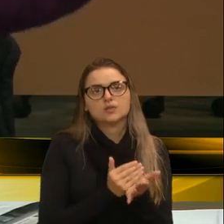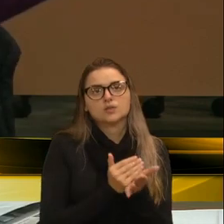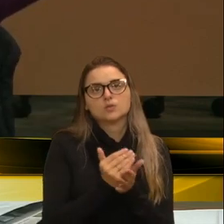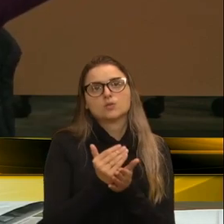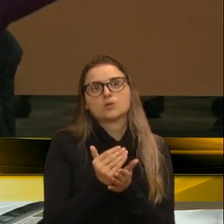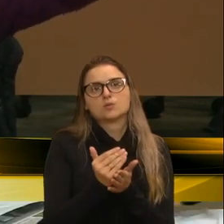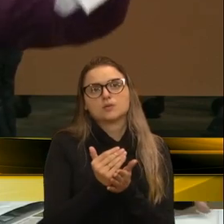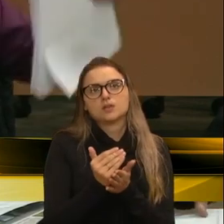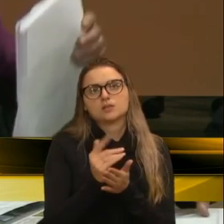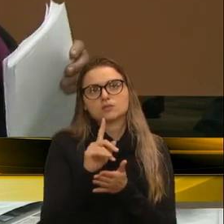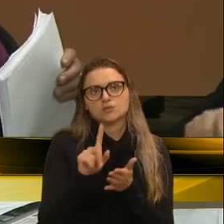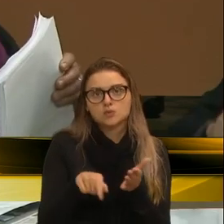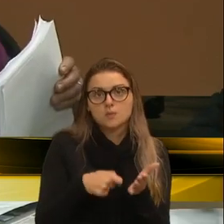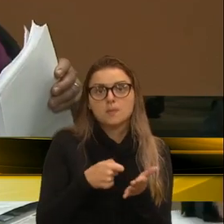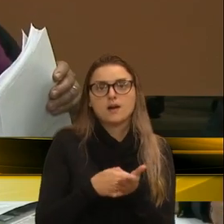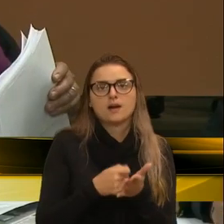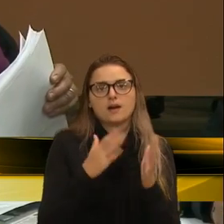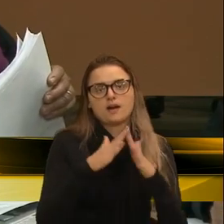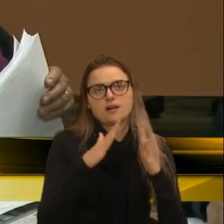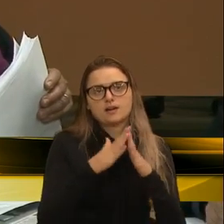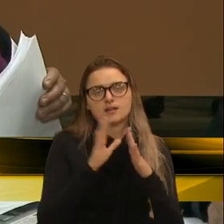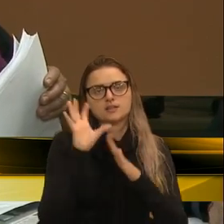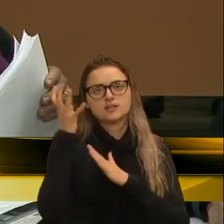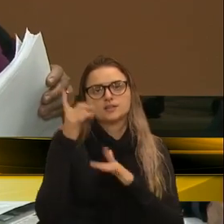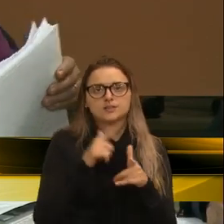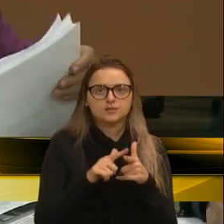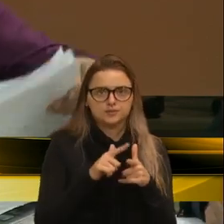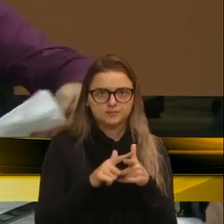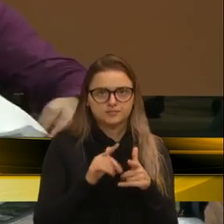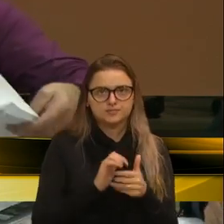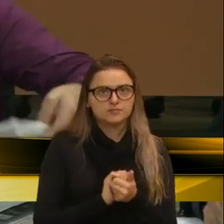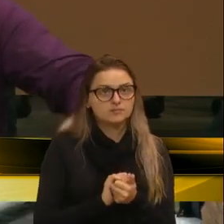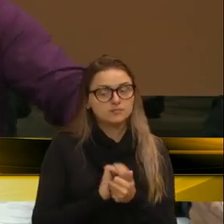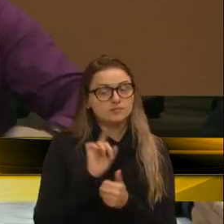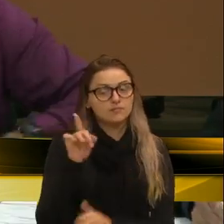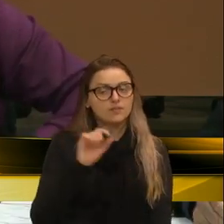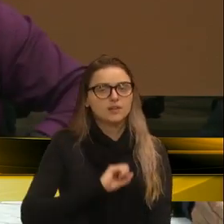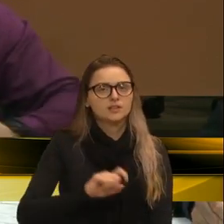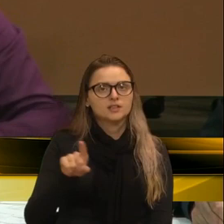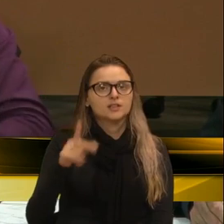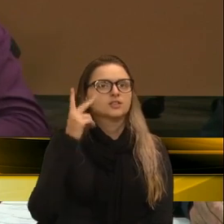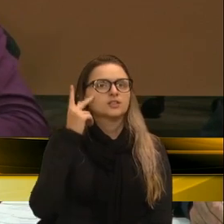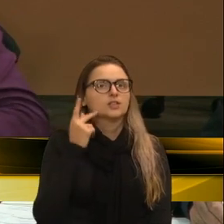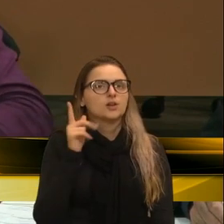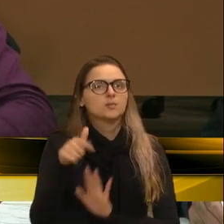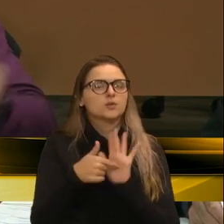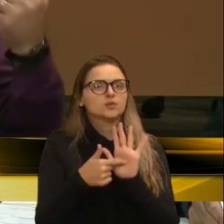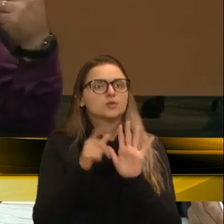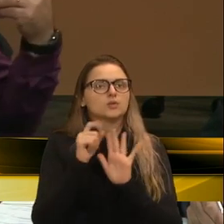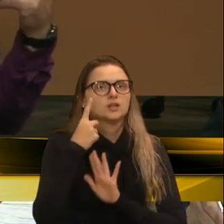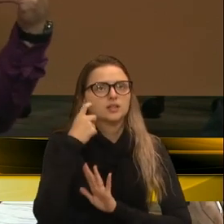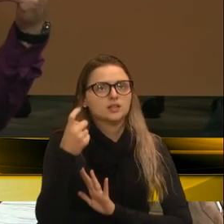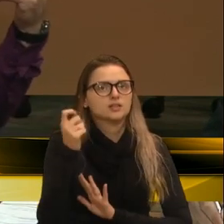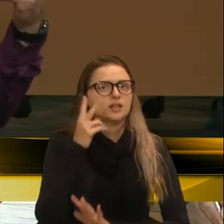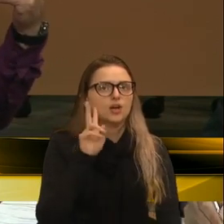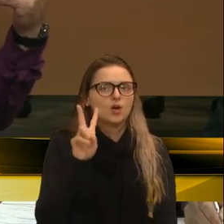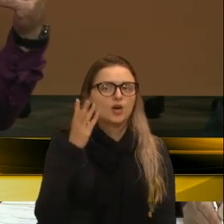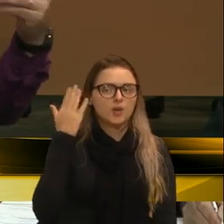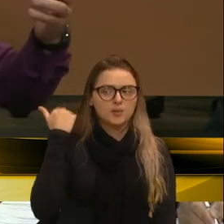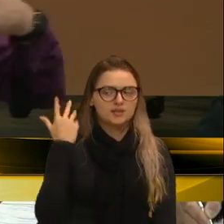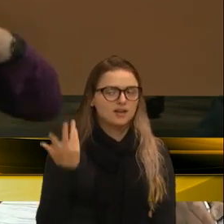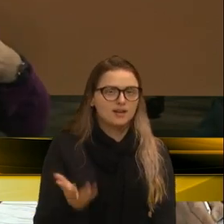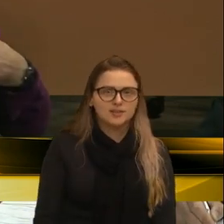desse, de pagar. Aquela casa resolveu o problema. O senhor só tirou aquilo que lhe interessa, que é olhar para trás.